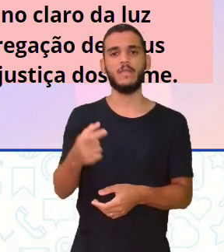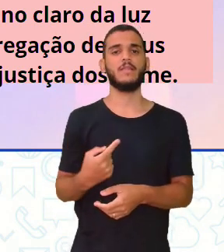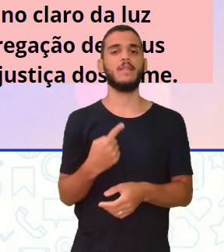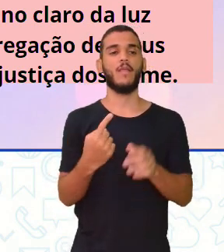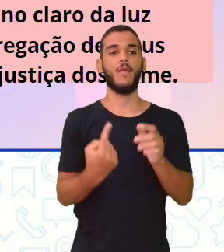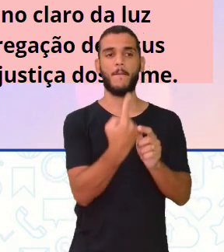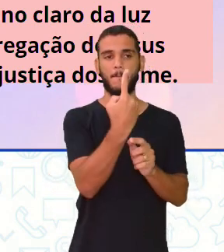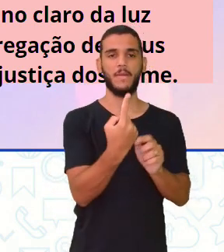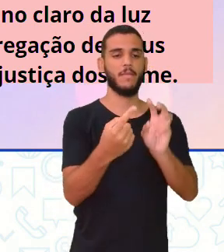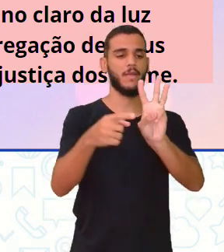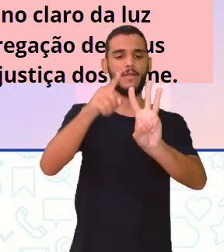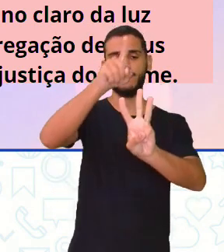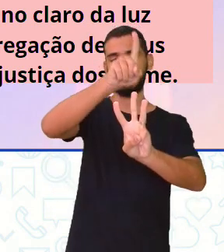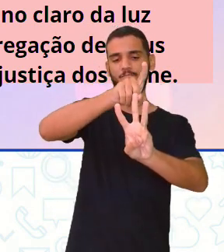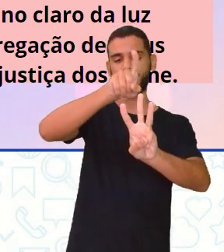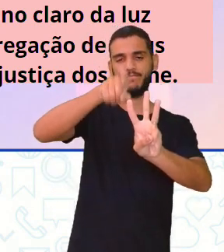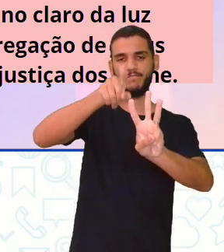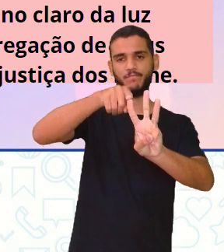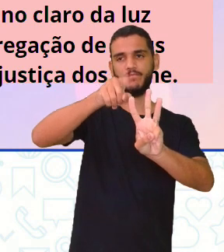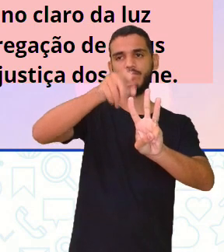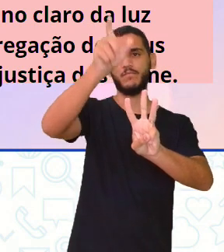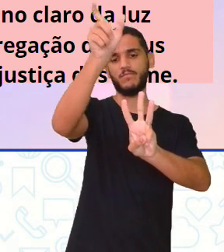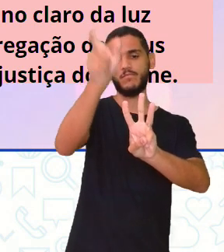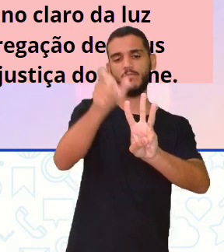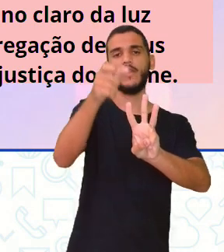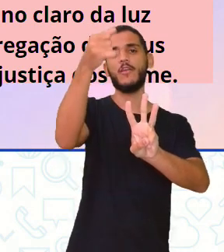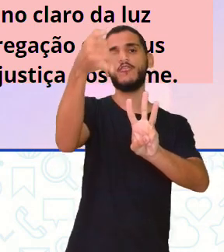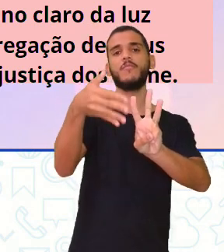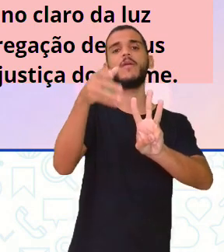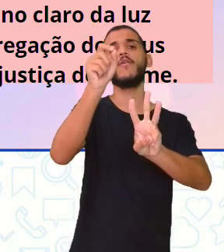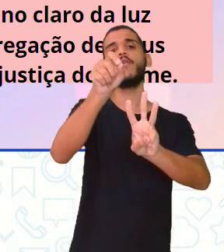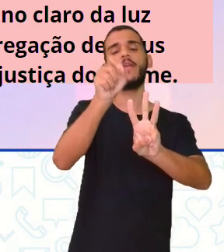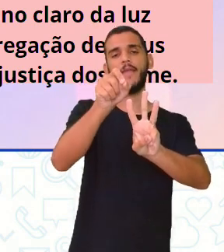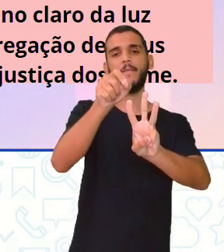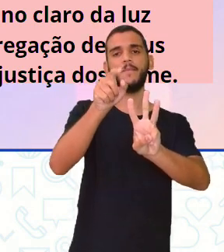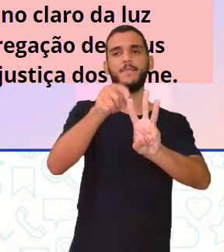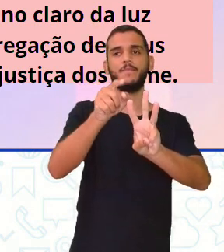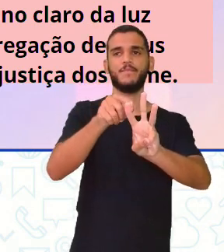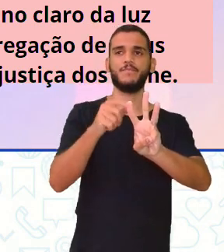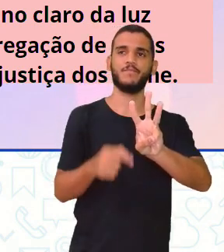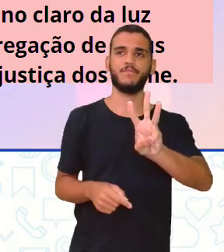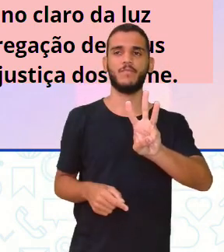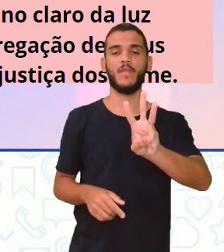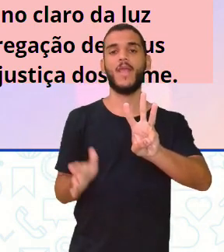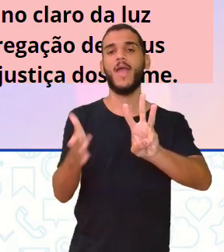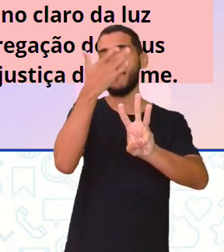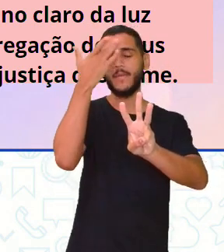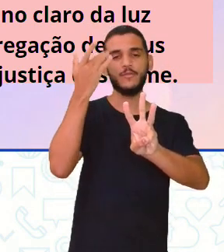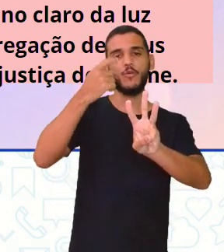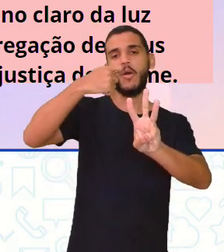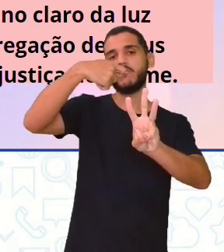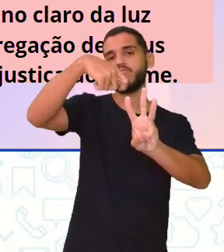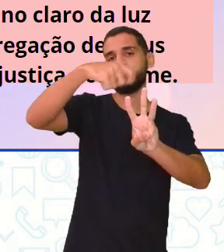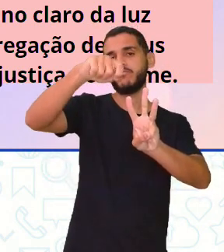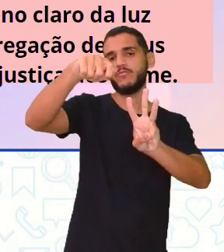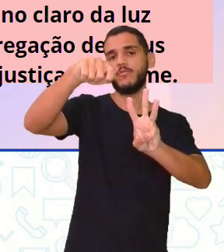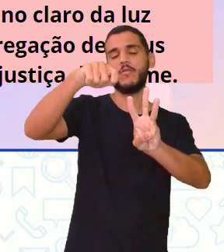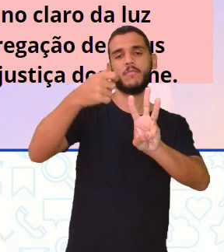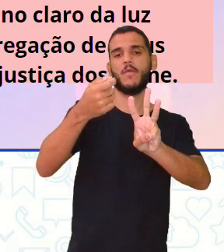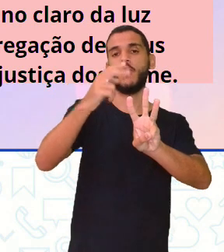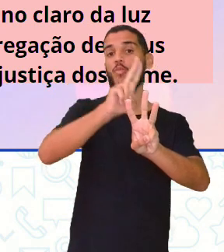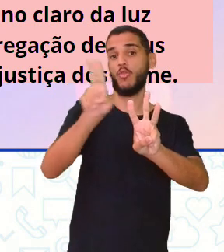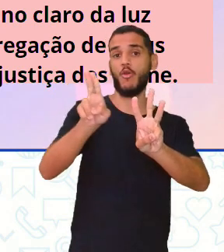diz que quem o nome não assina vive na treva.